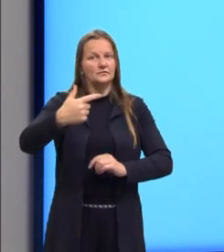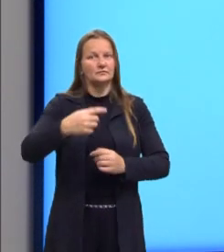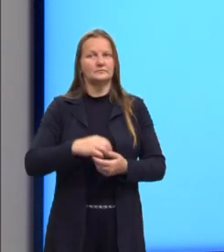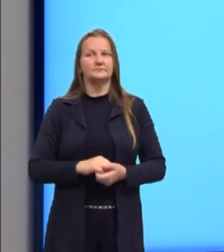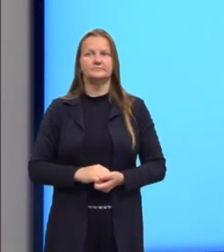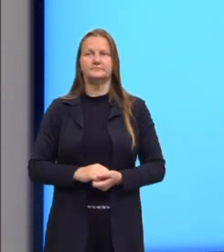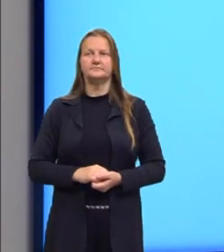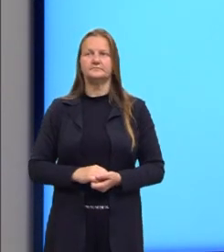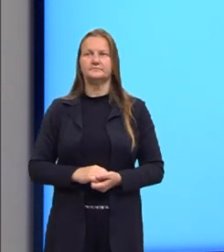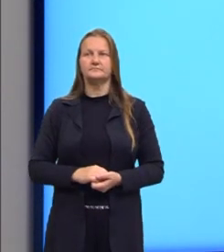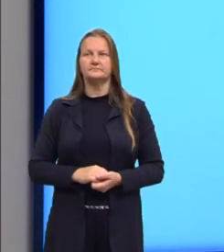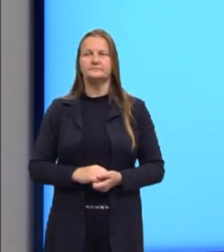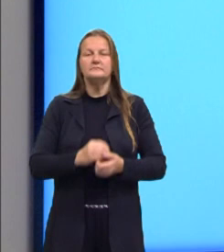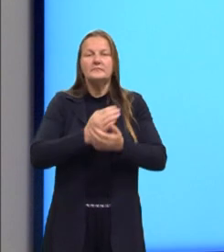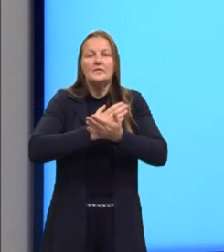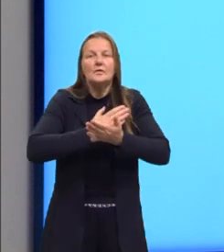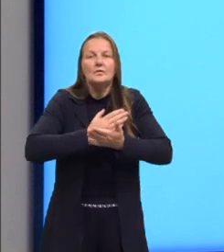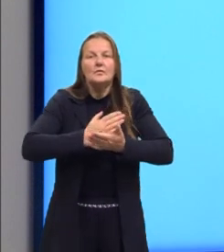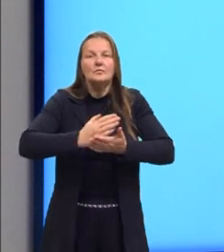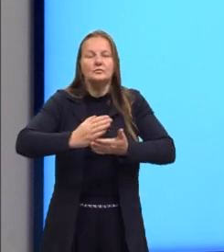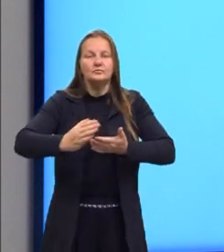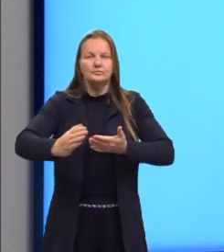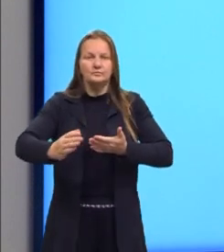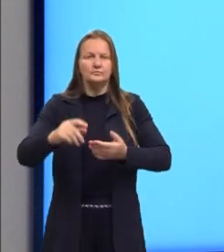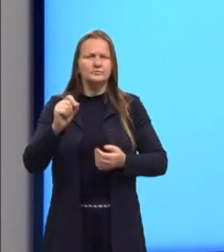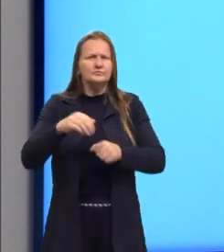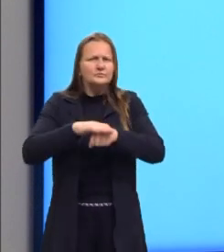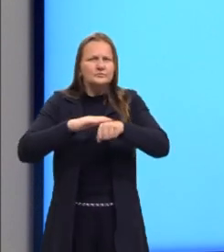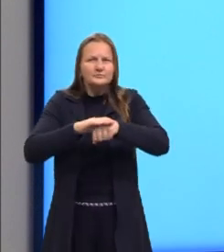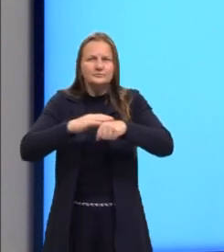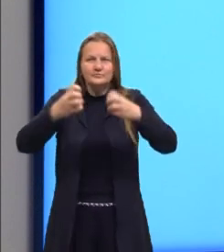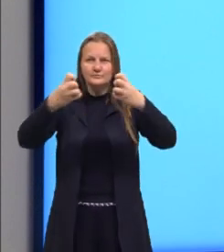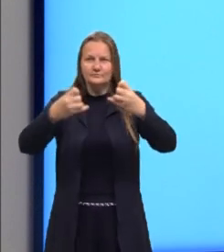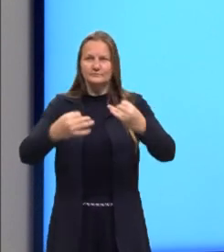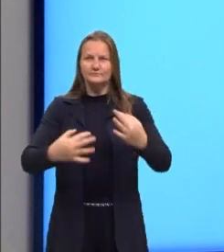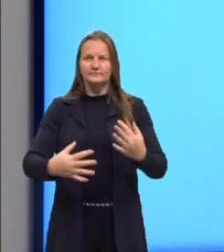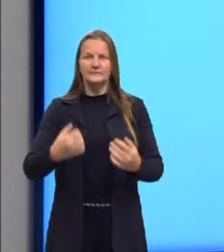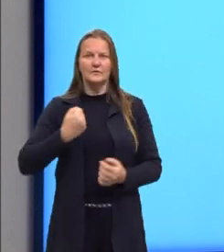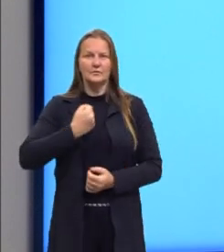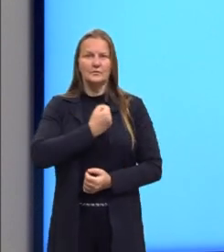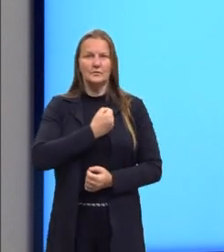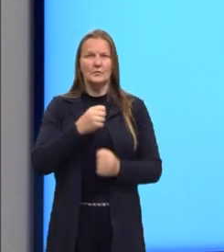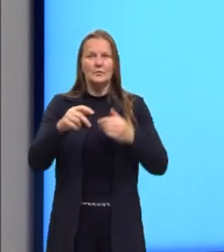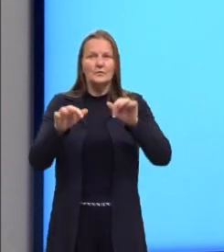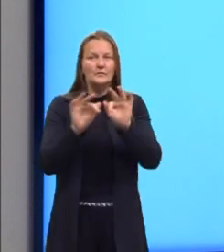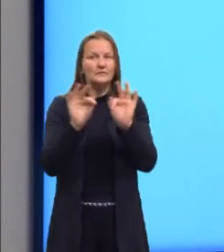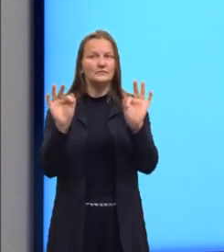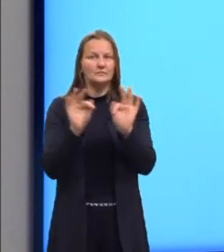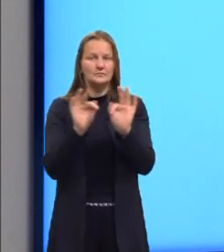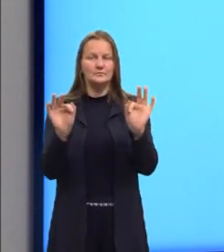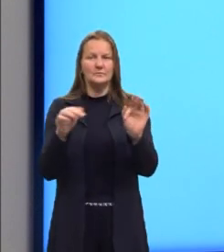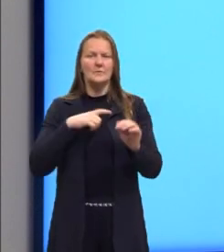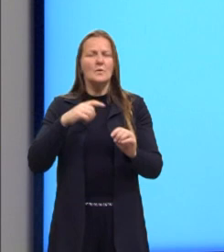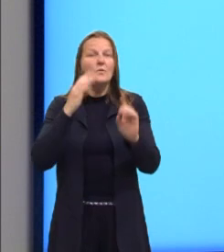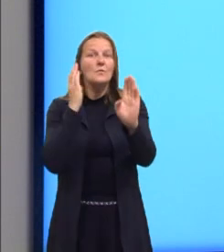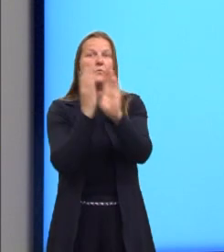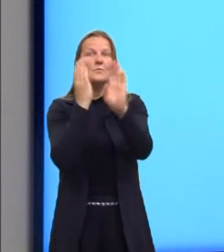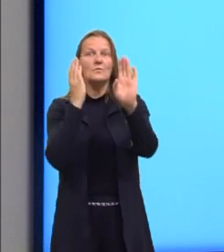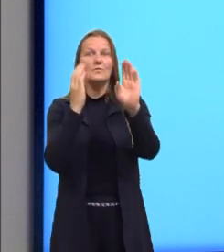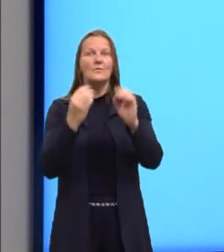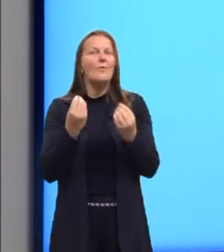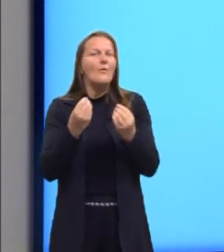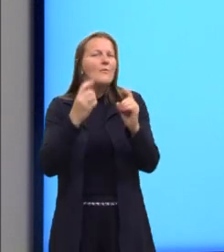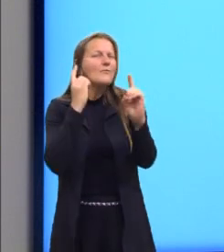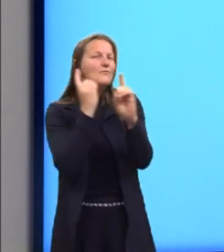A gente vai iniciar falando um pouquinho sobre o valor numérico de uma função. Para encontrar o valor